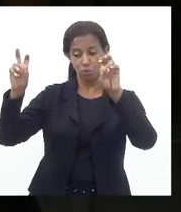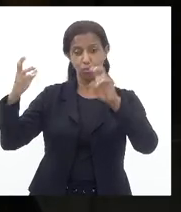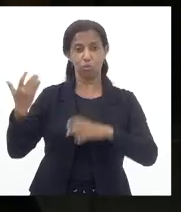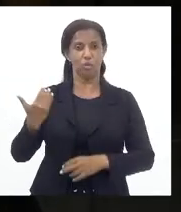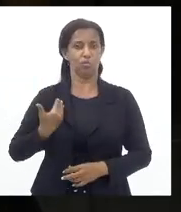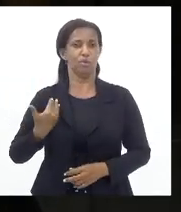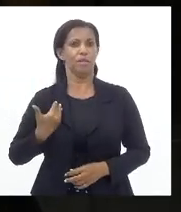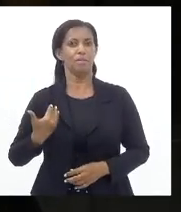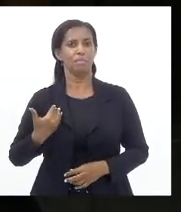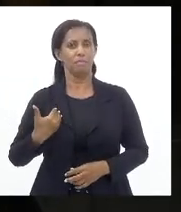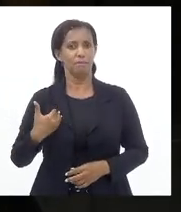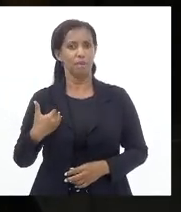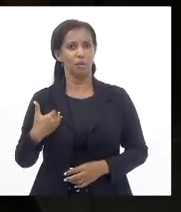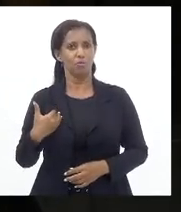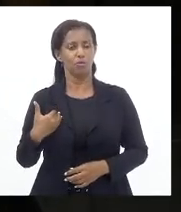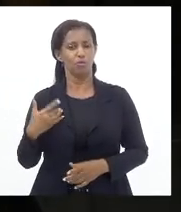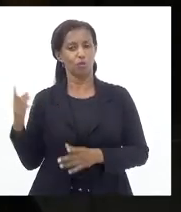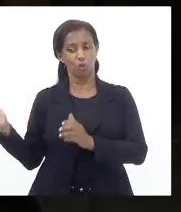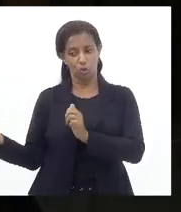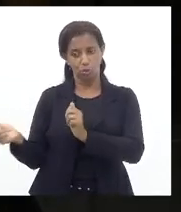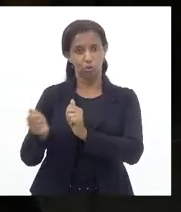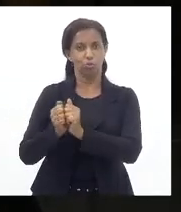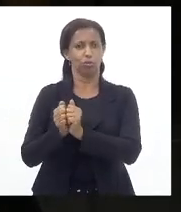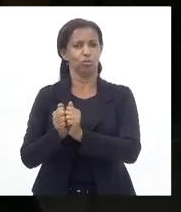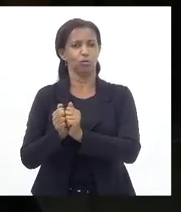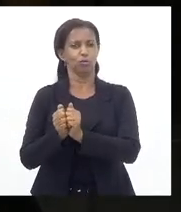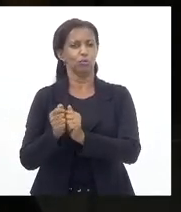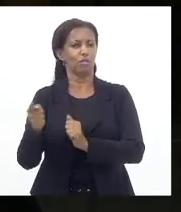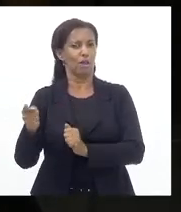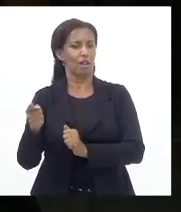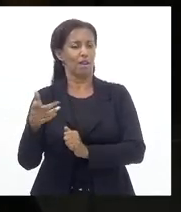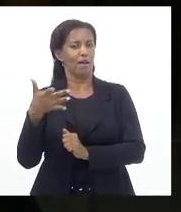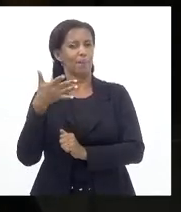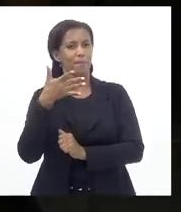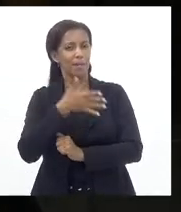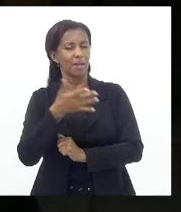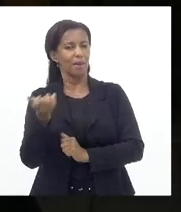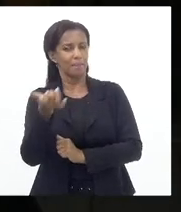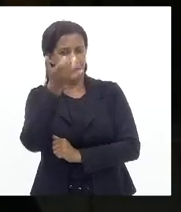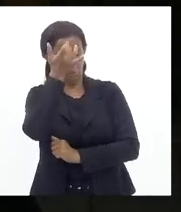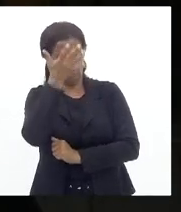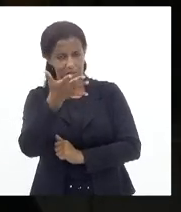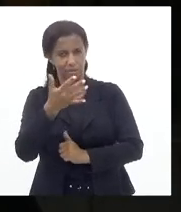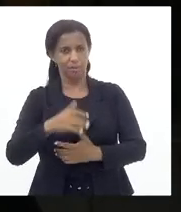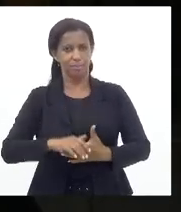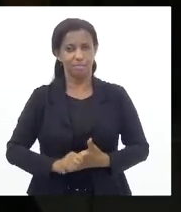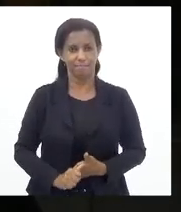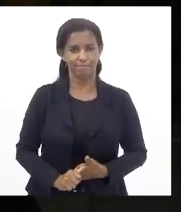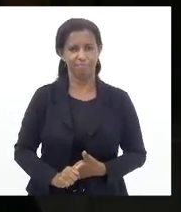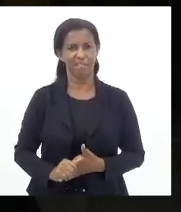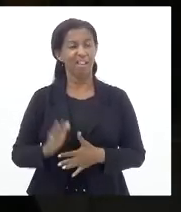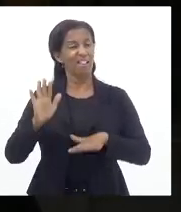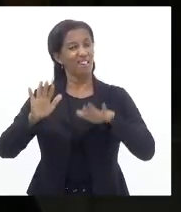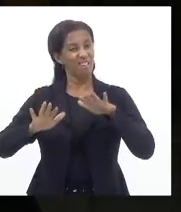Ele é mais Condescendente Nem sempre Mas às vezes sim